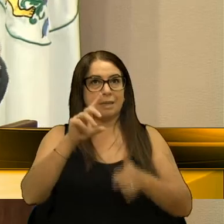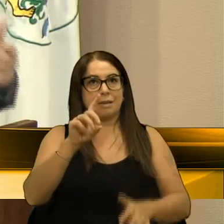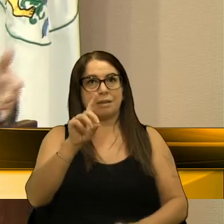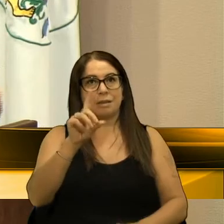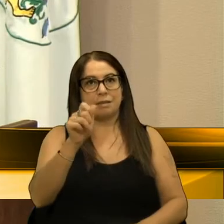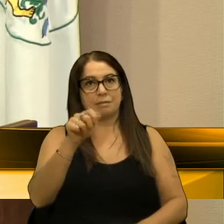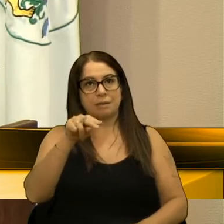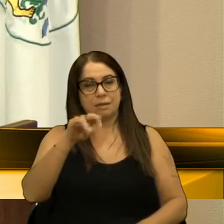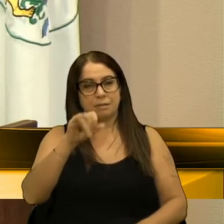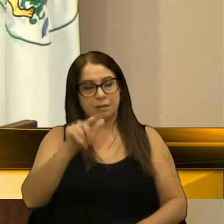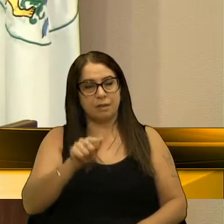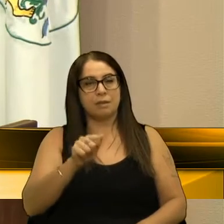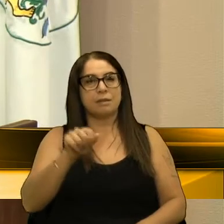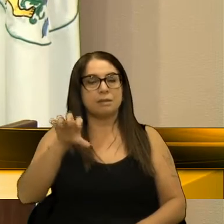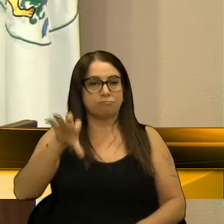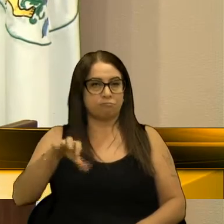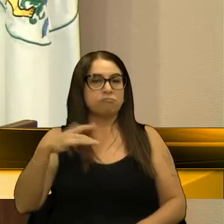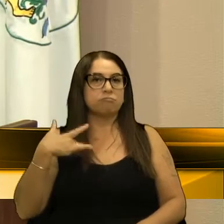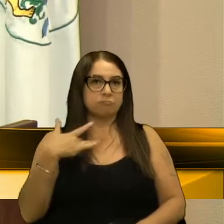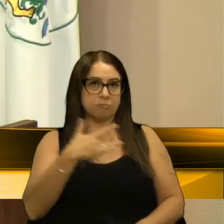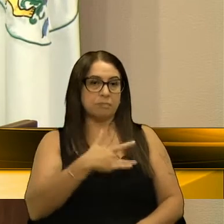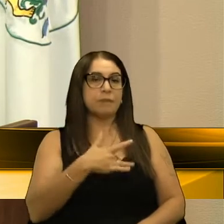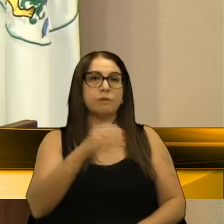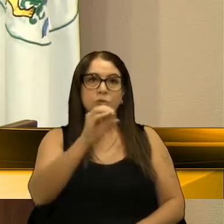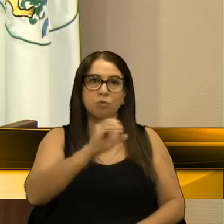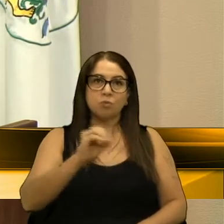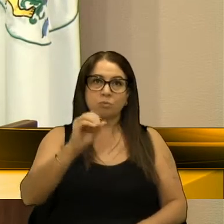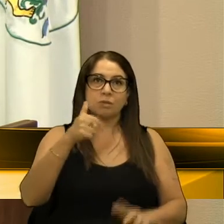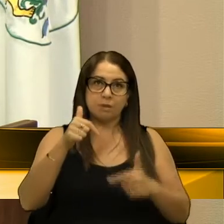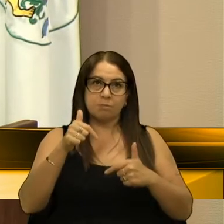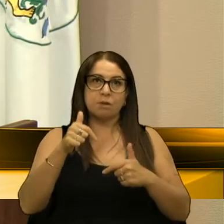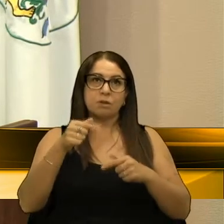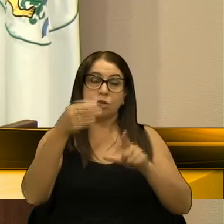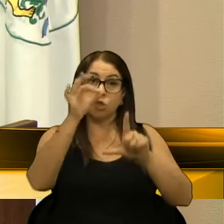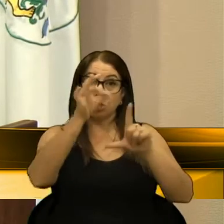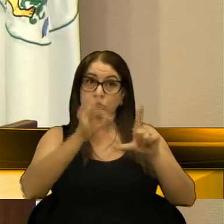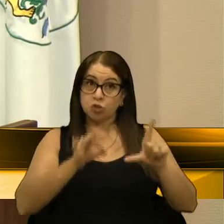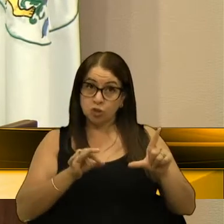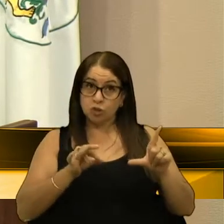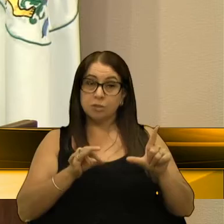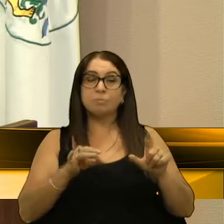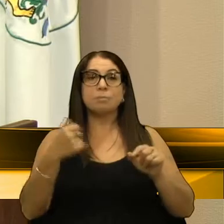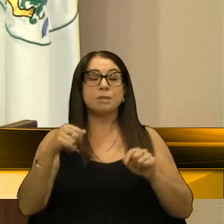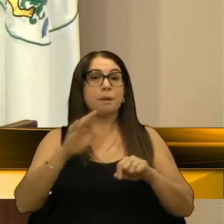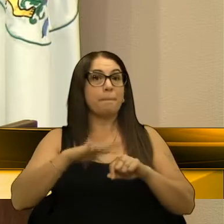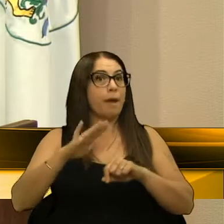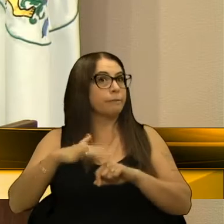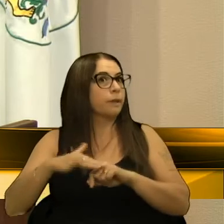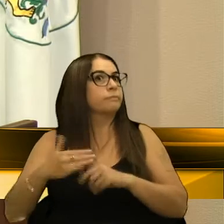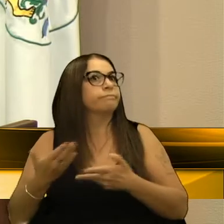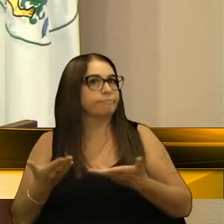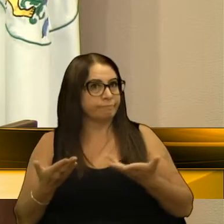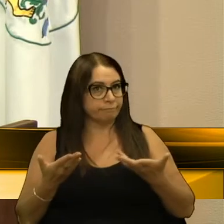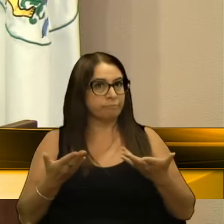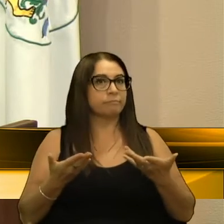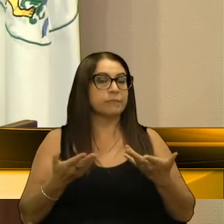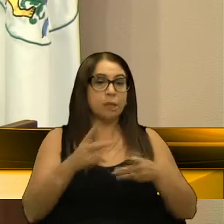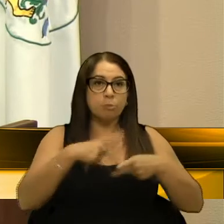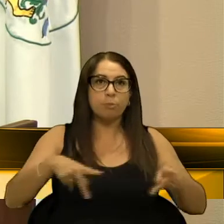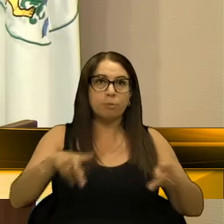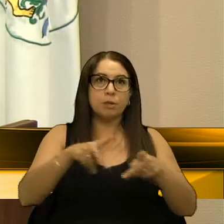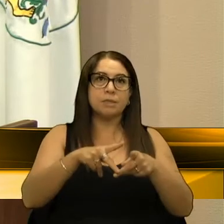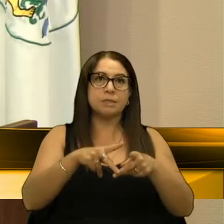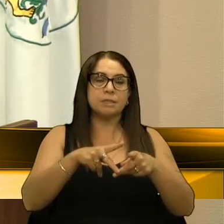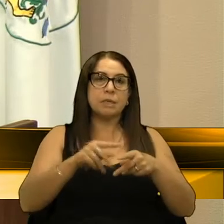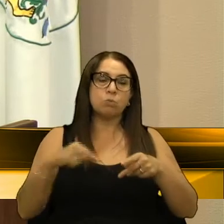da Saúde, está fazendo um excelente trabalho de logística, mas é preciso fazer muito mais. A população